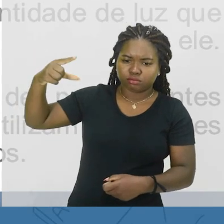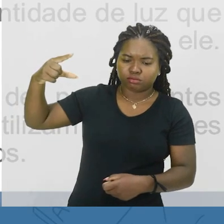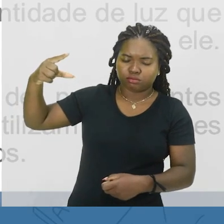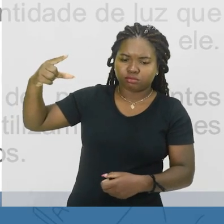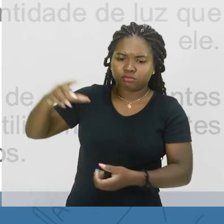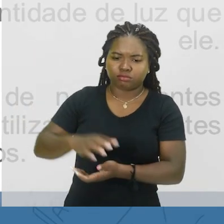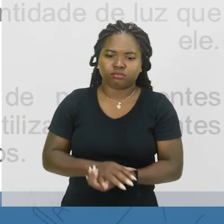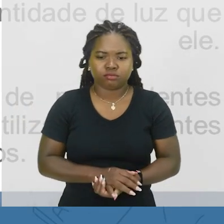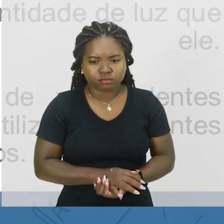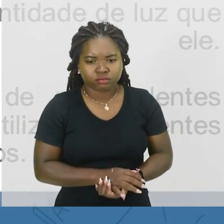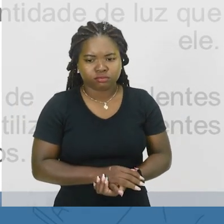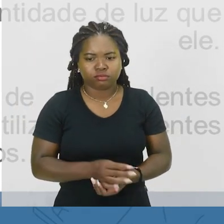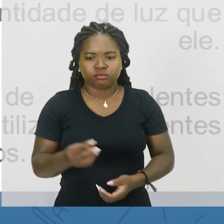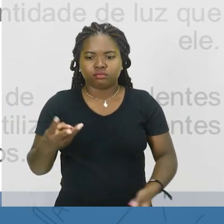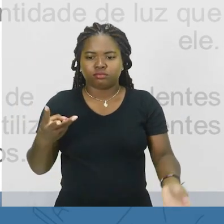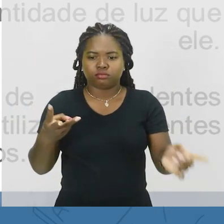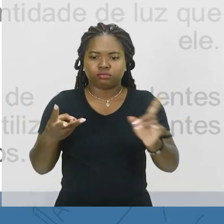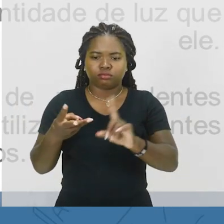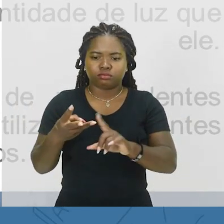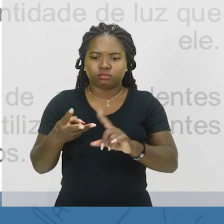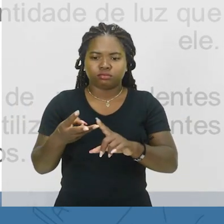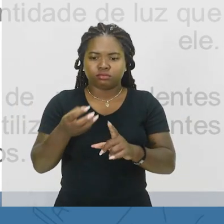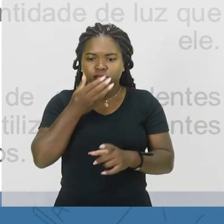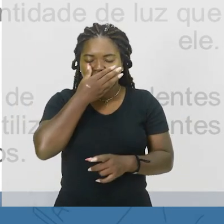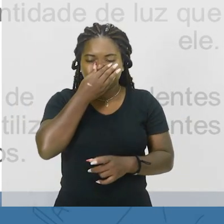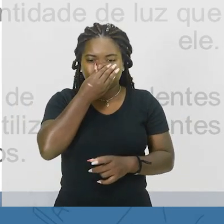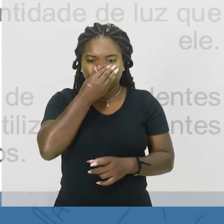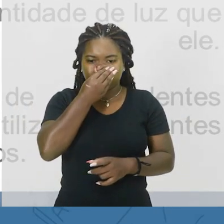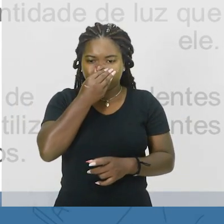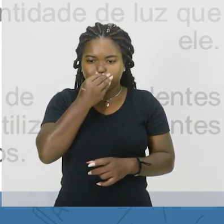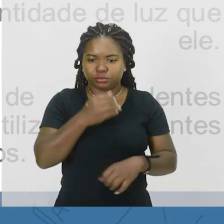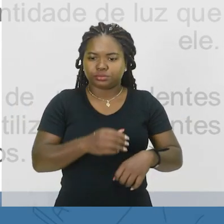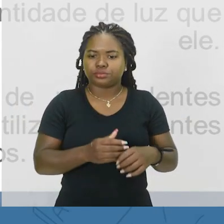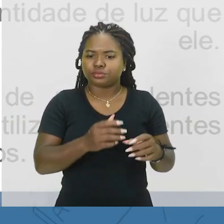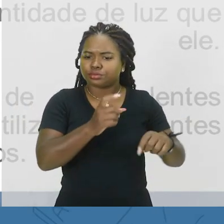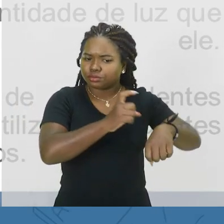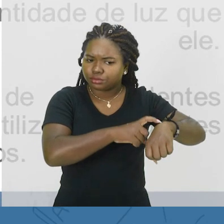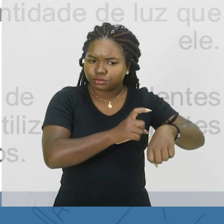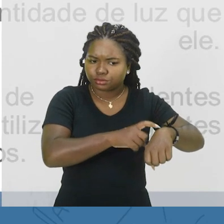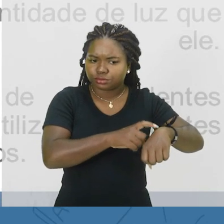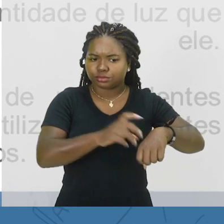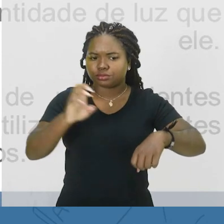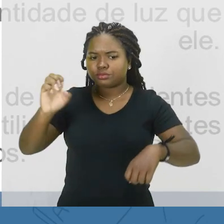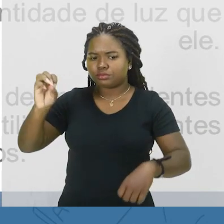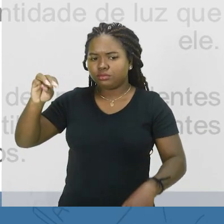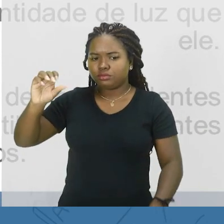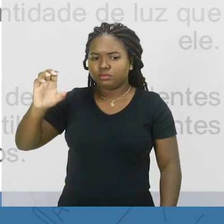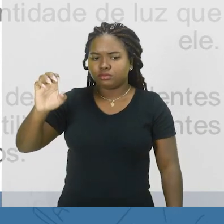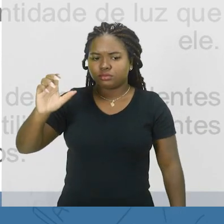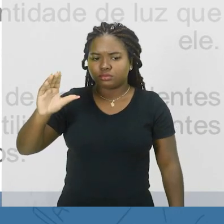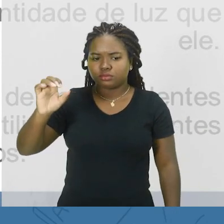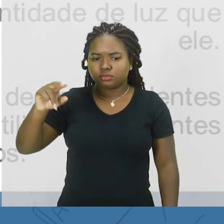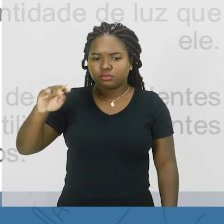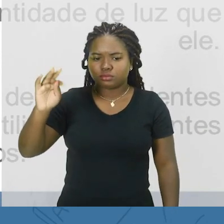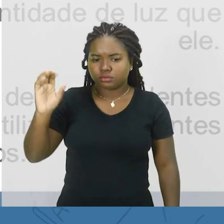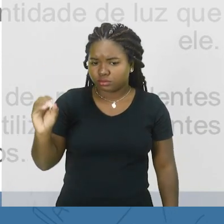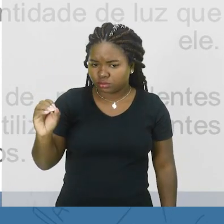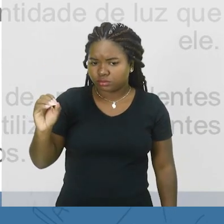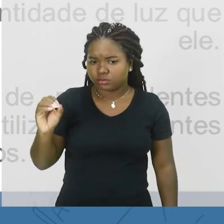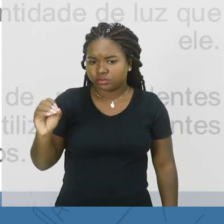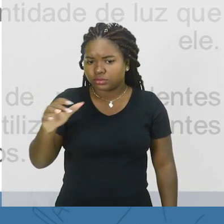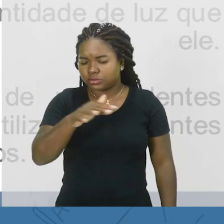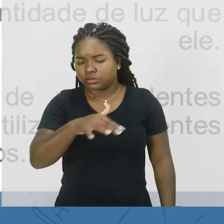o tempo de esmaecimento em ambiente sem